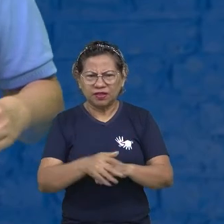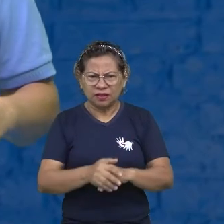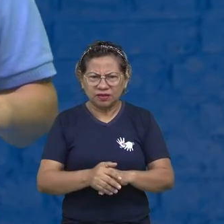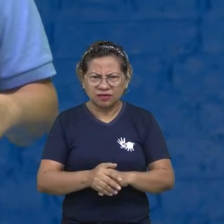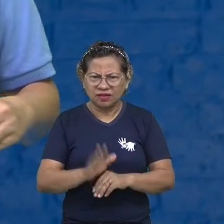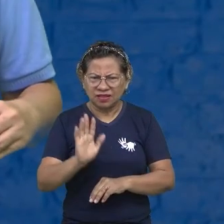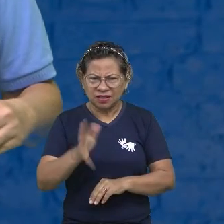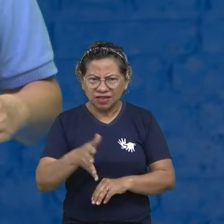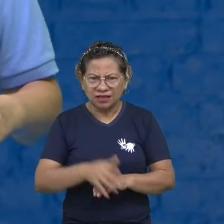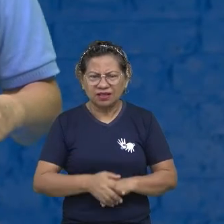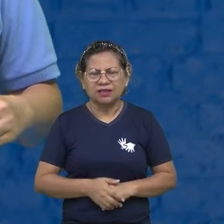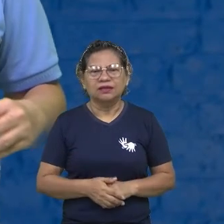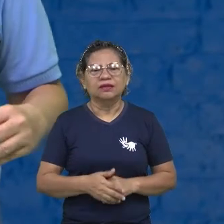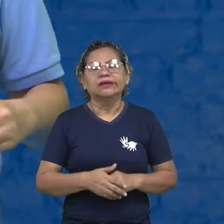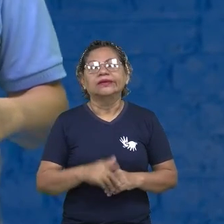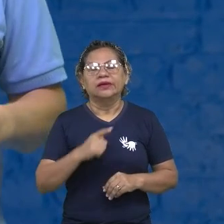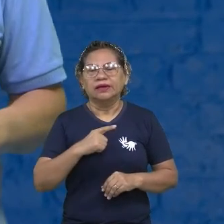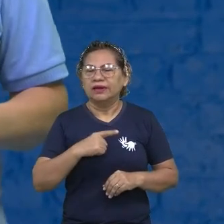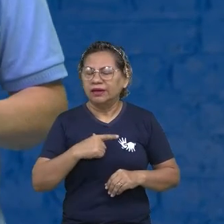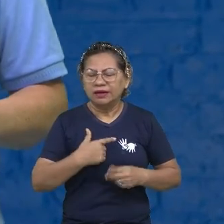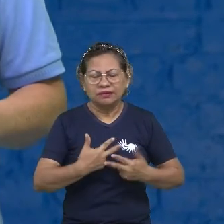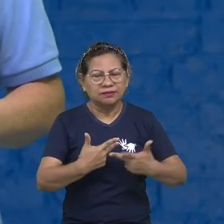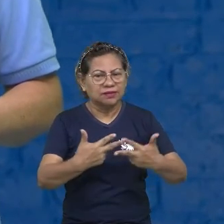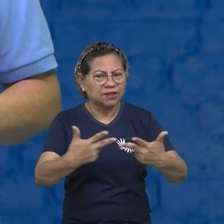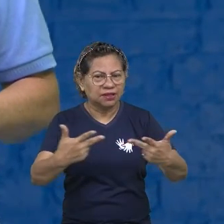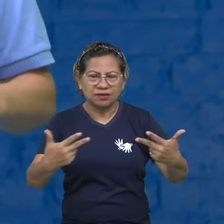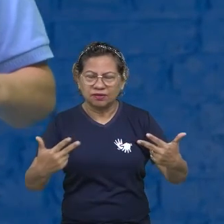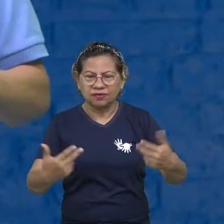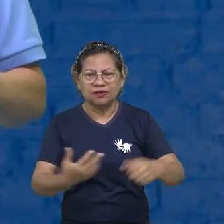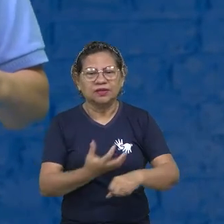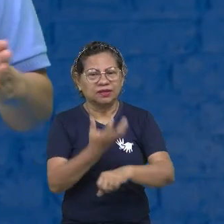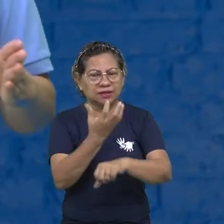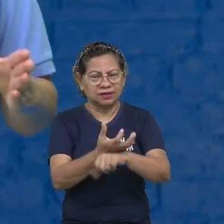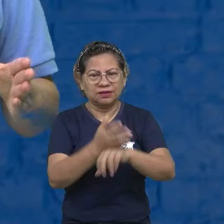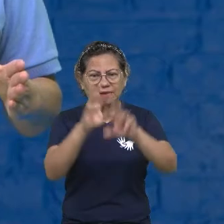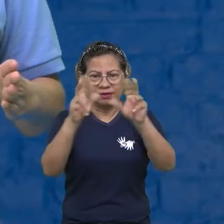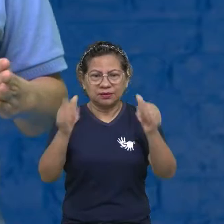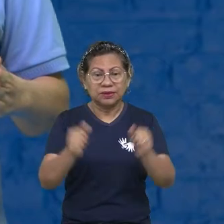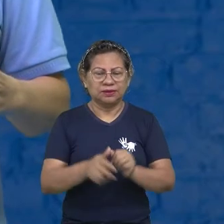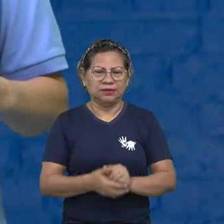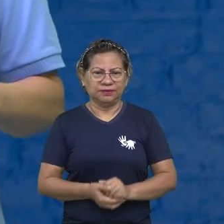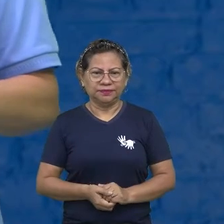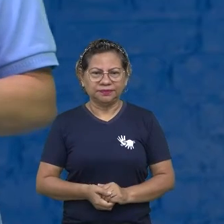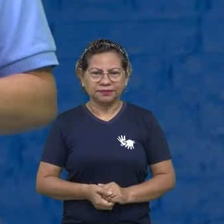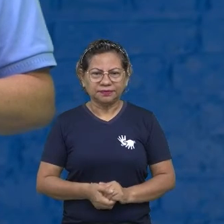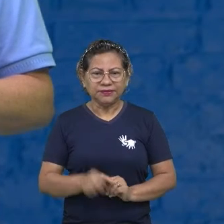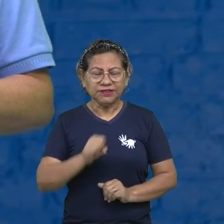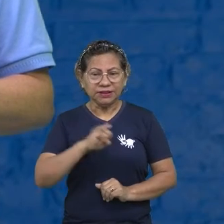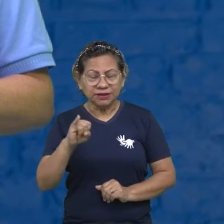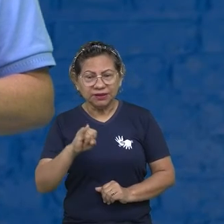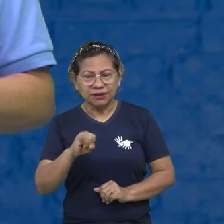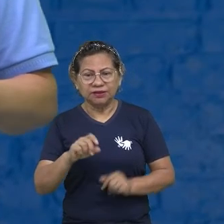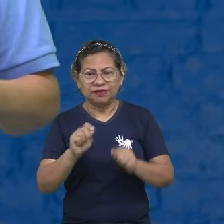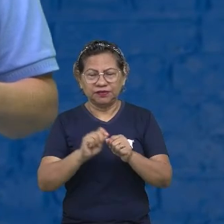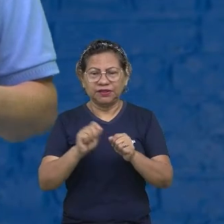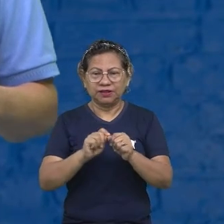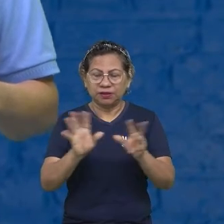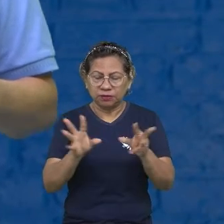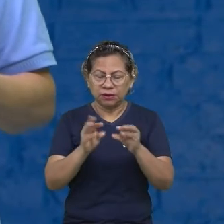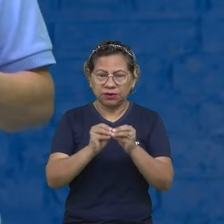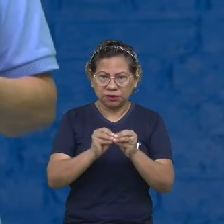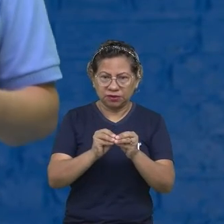tecnologia, envolve história, envolve ciência, envolve matemática. E se eu fizer um pouco do resumo do meu currículo,